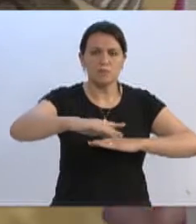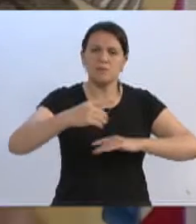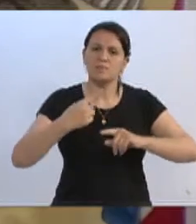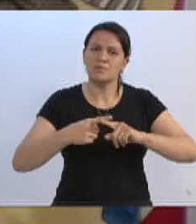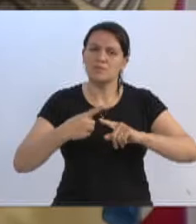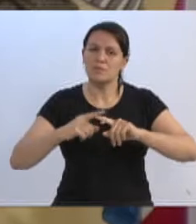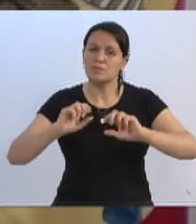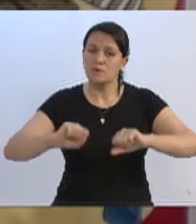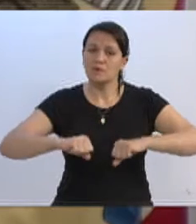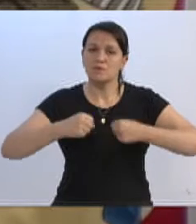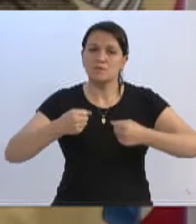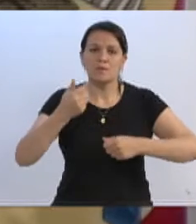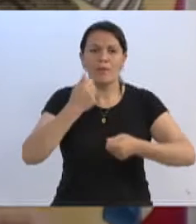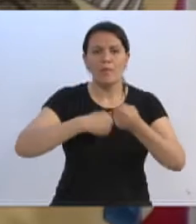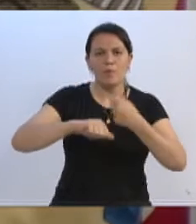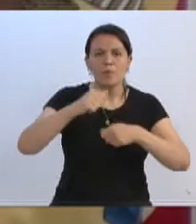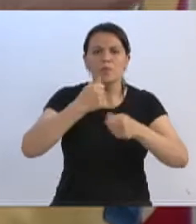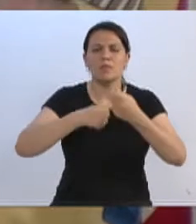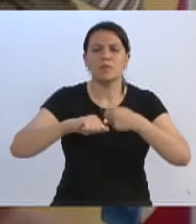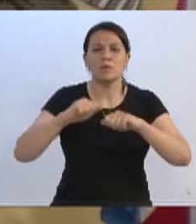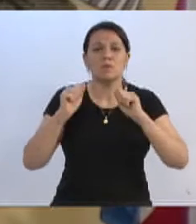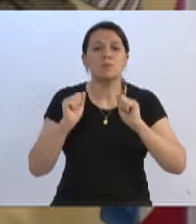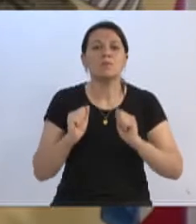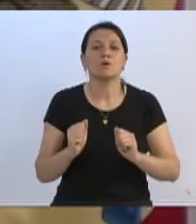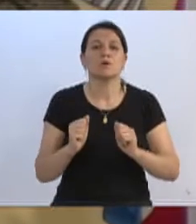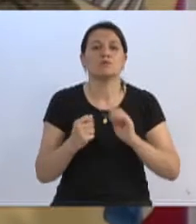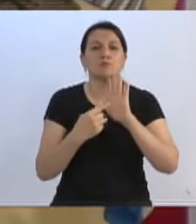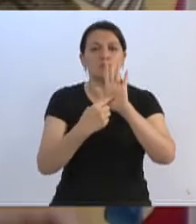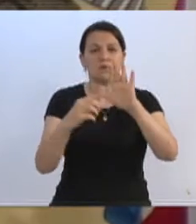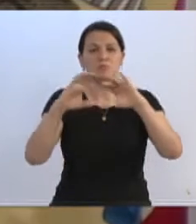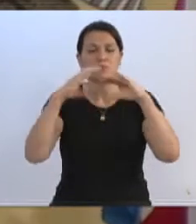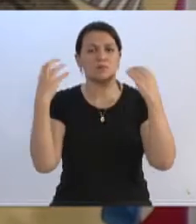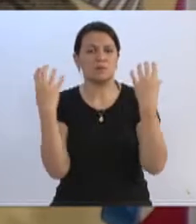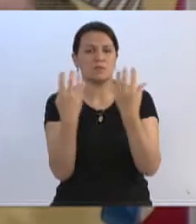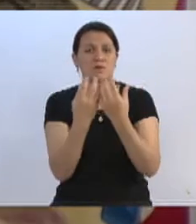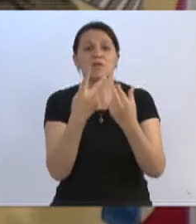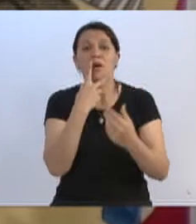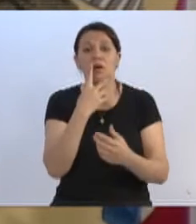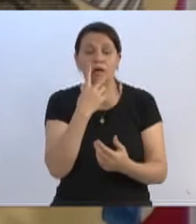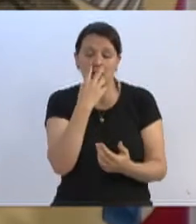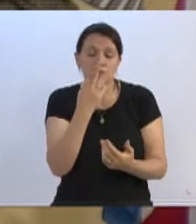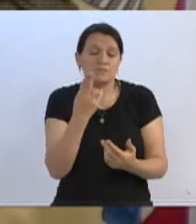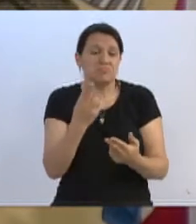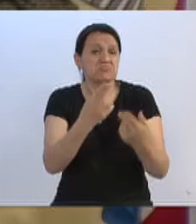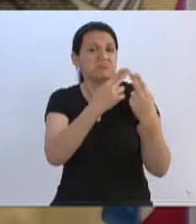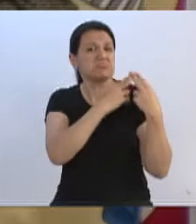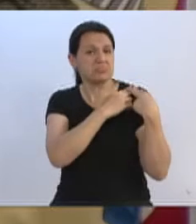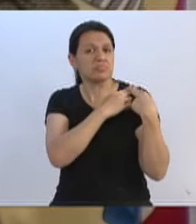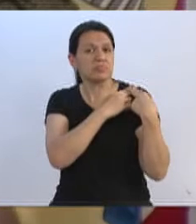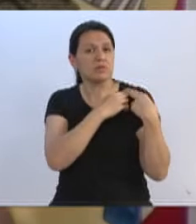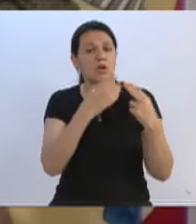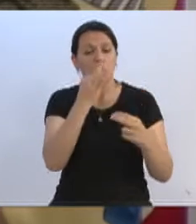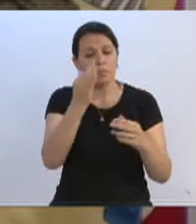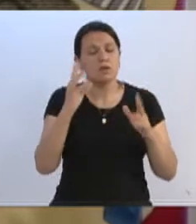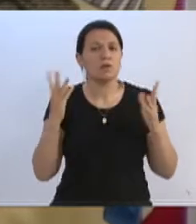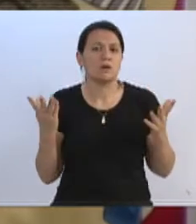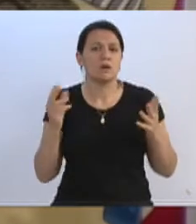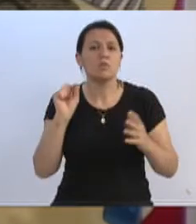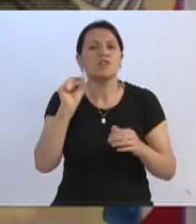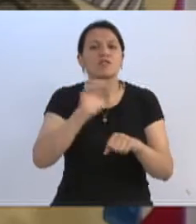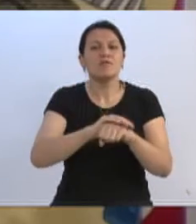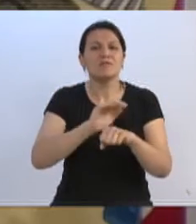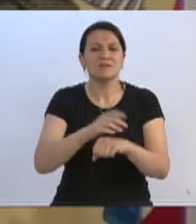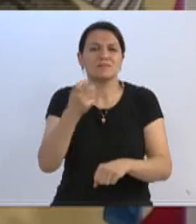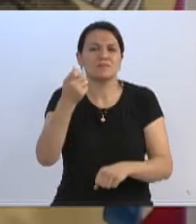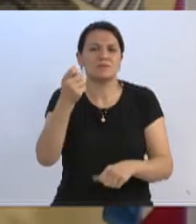esforço todo de fazer as economias aqui deve servir para reflexo na comunidade. Acho que é papel nosso também poder opinar sobre esses recursos. Por